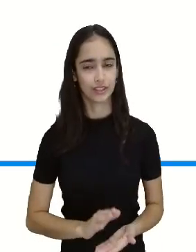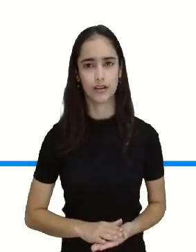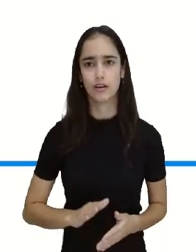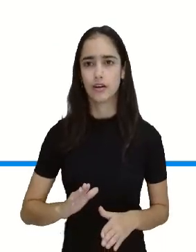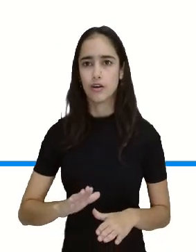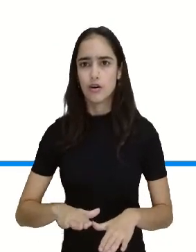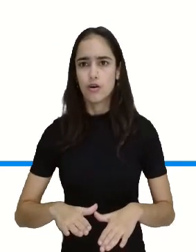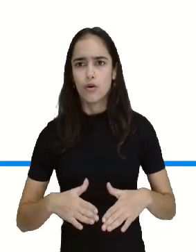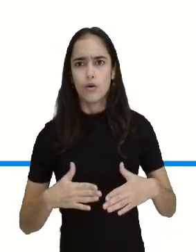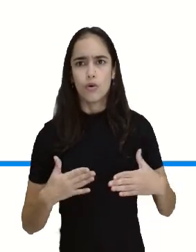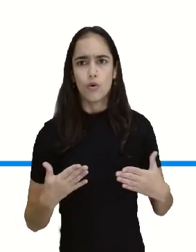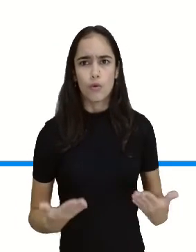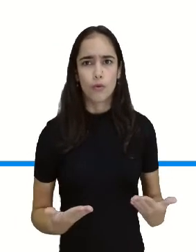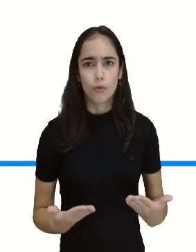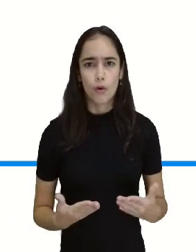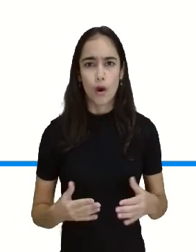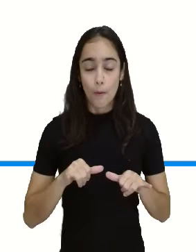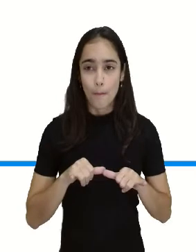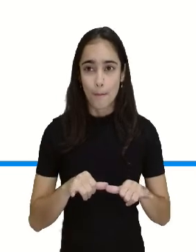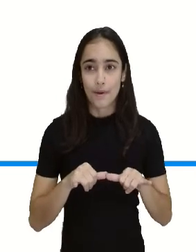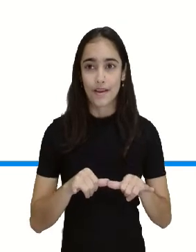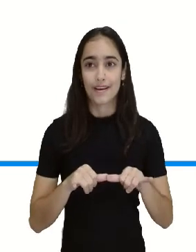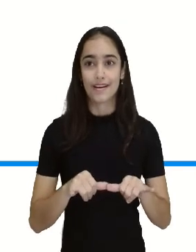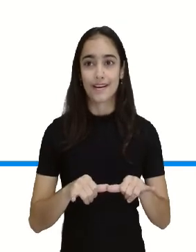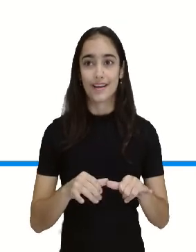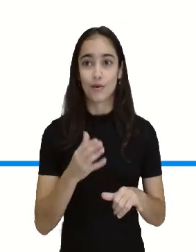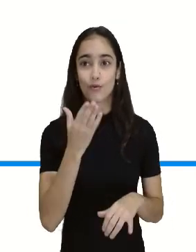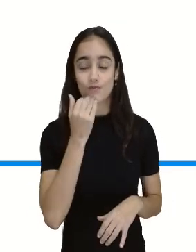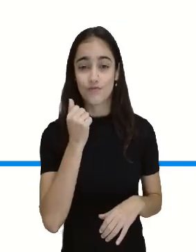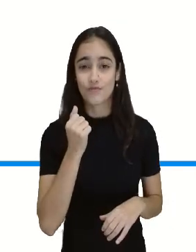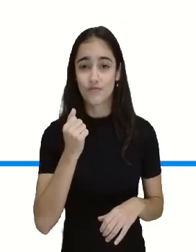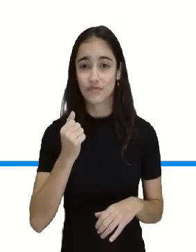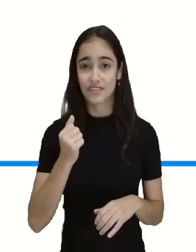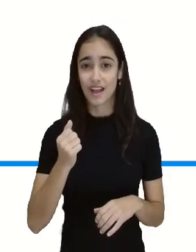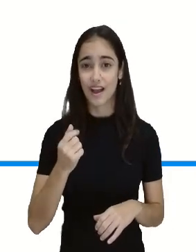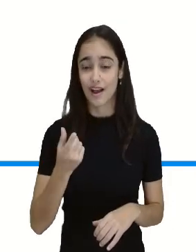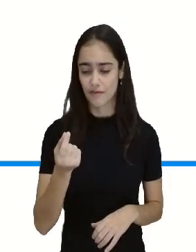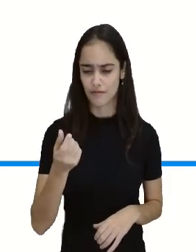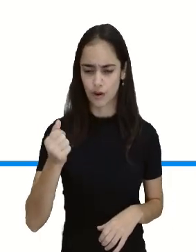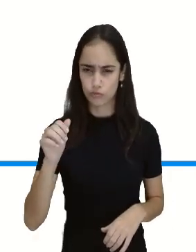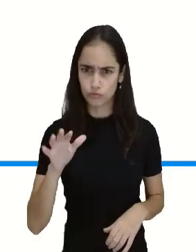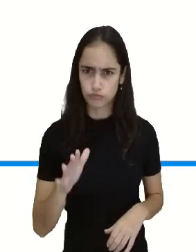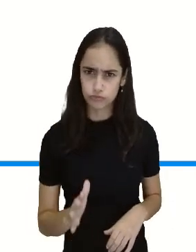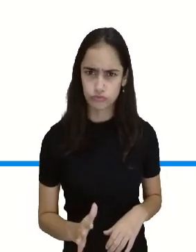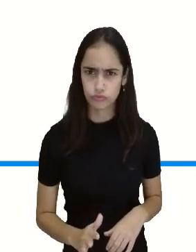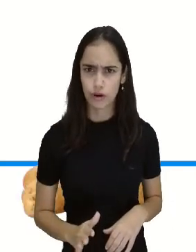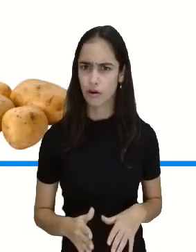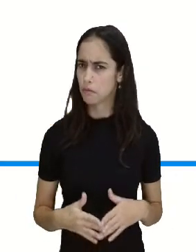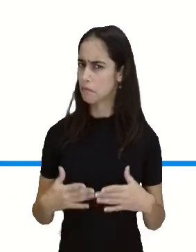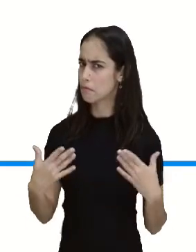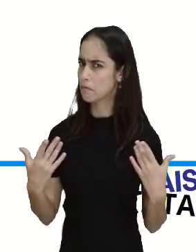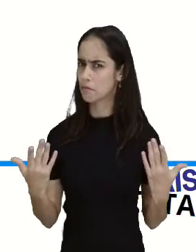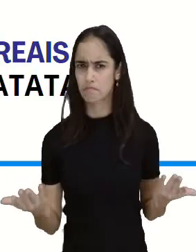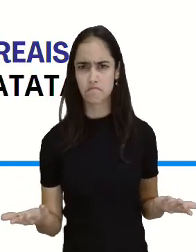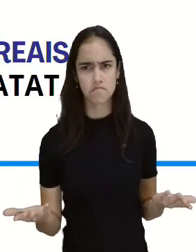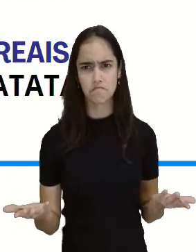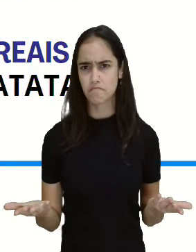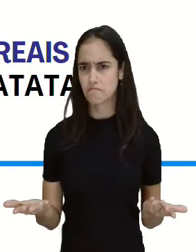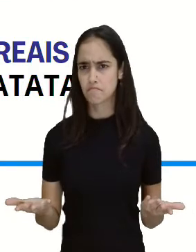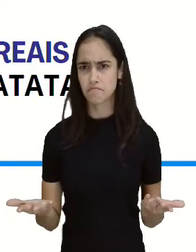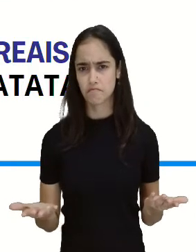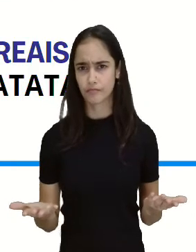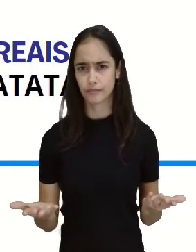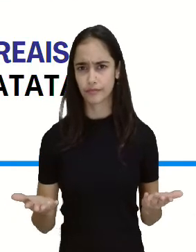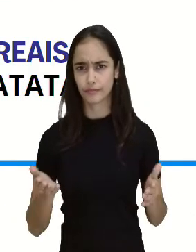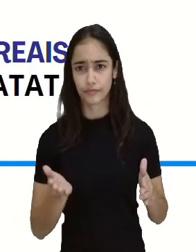agora eu quero descobrir o mercado que o alimento é mais barato. Será que é no preço bom ou será que é no